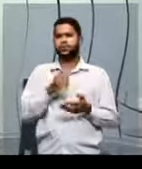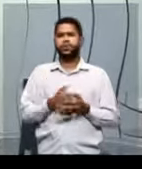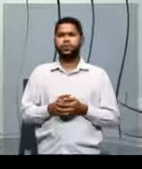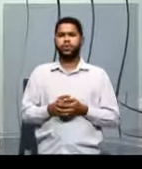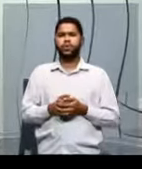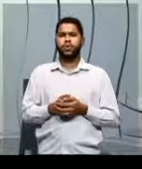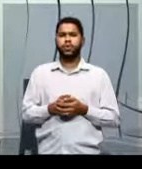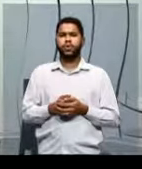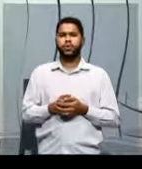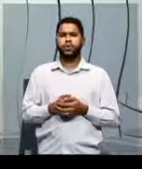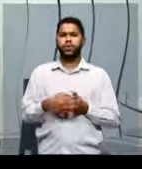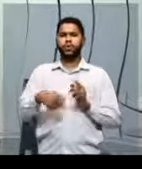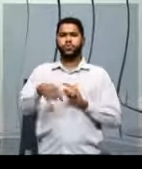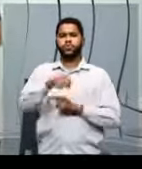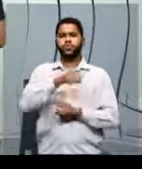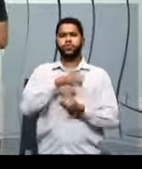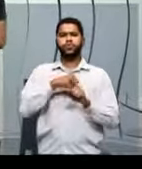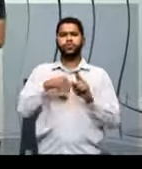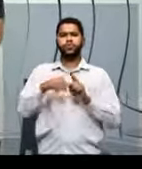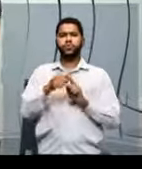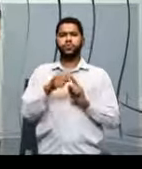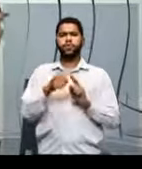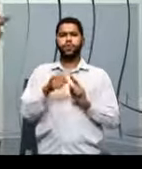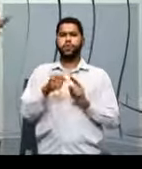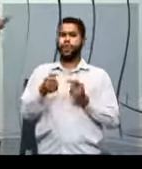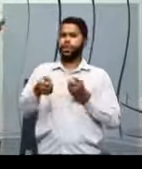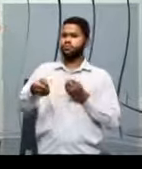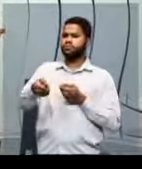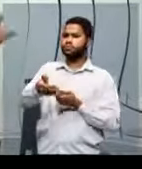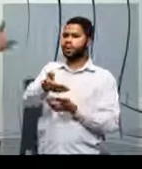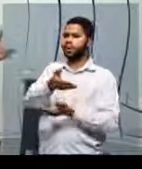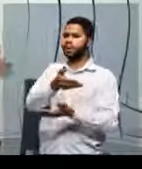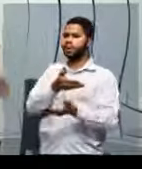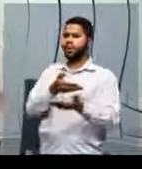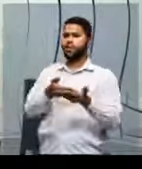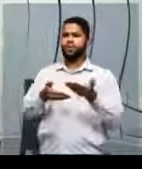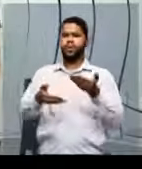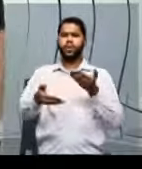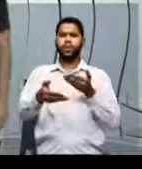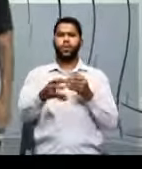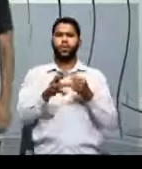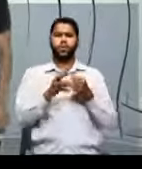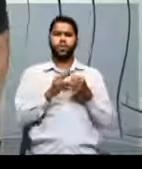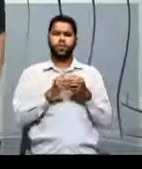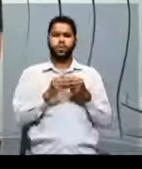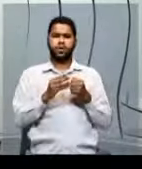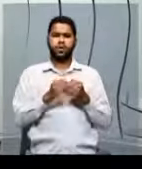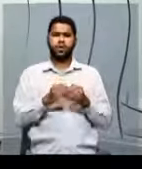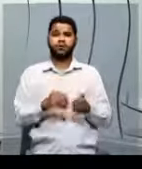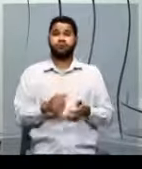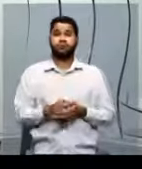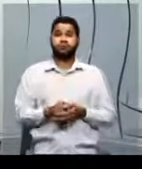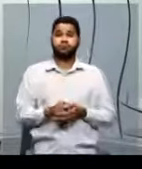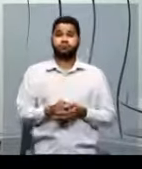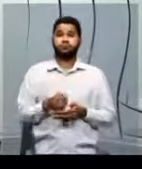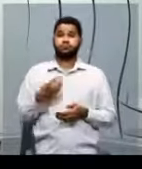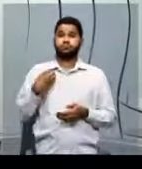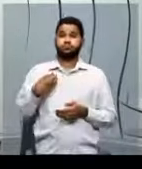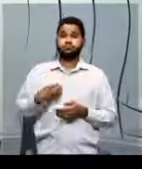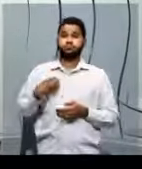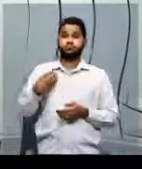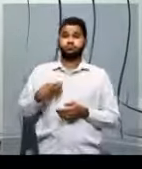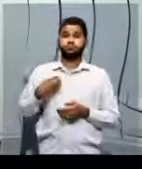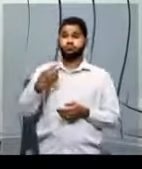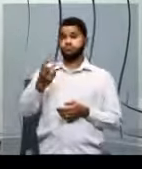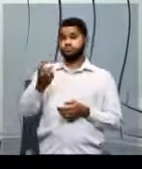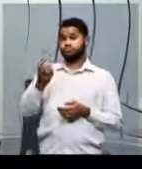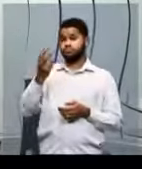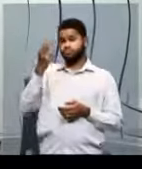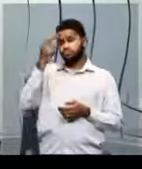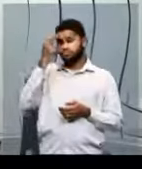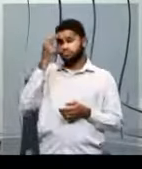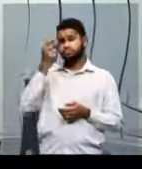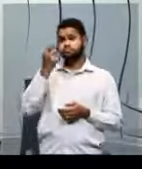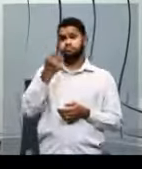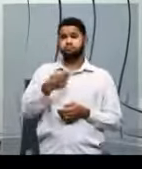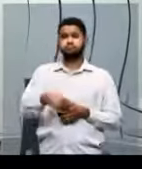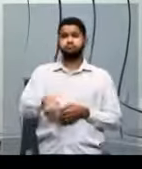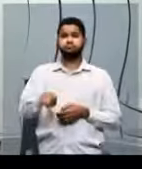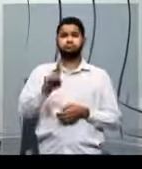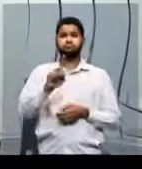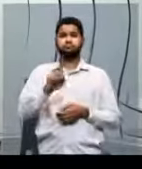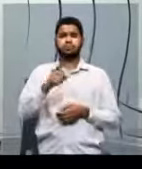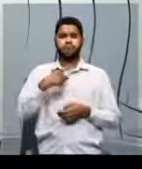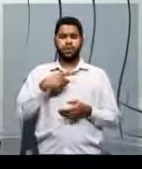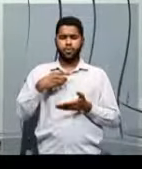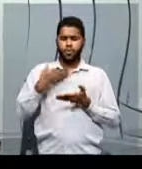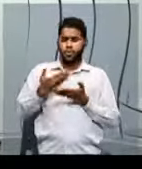sociólogo para socializar o conhecimento. Para você participar da cultura, você não precisa ser um